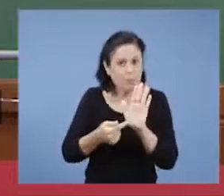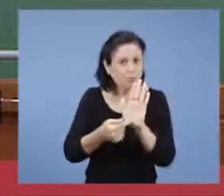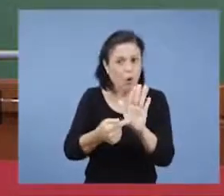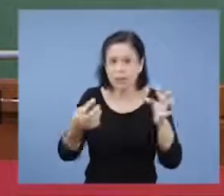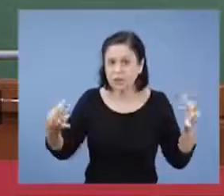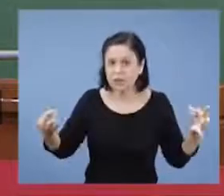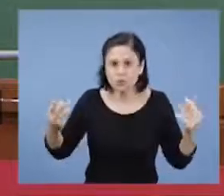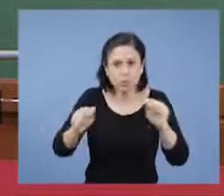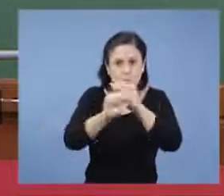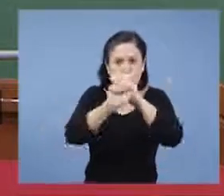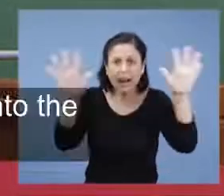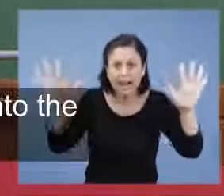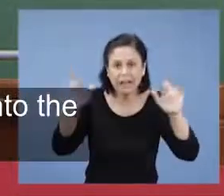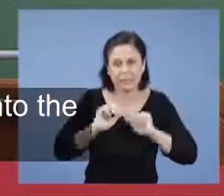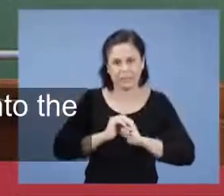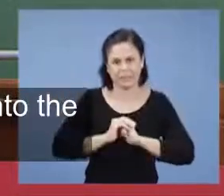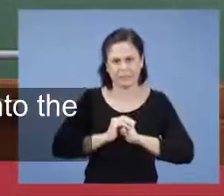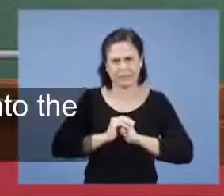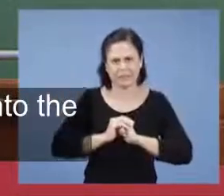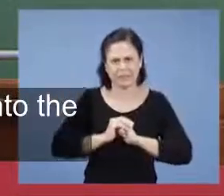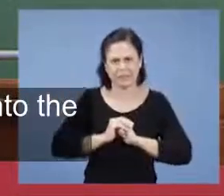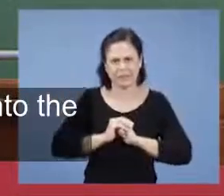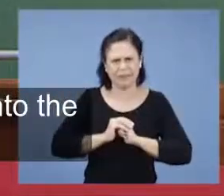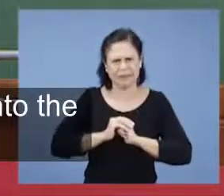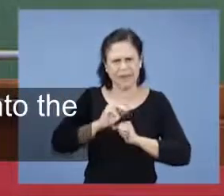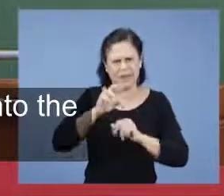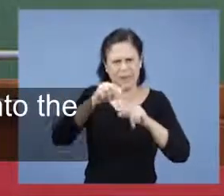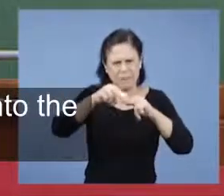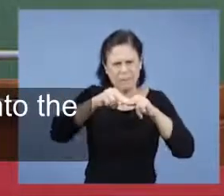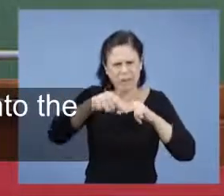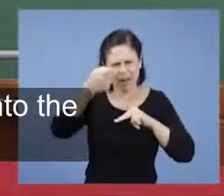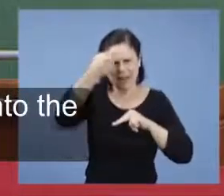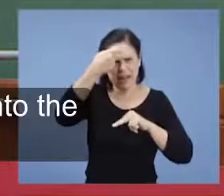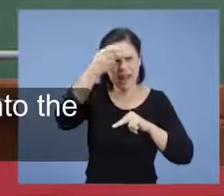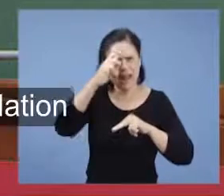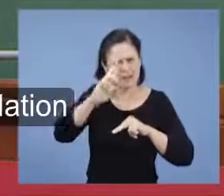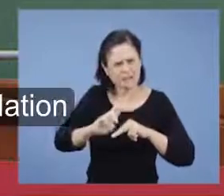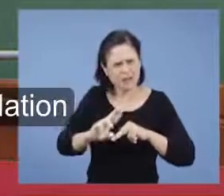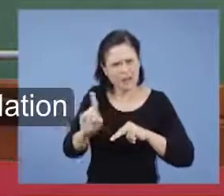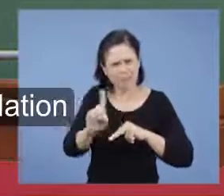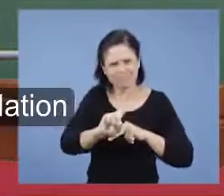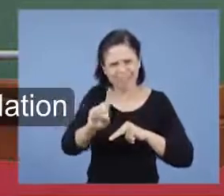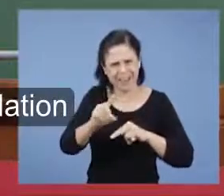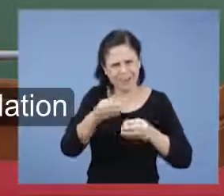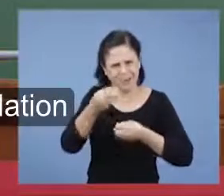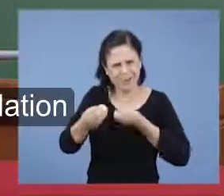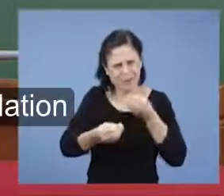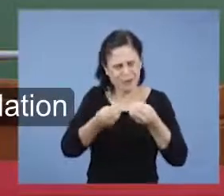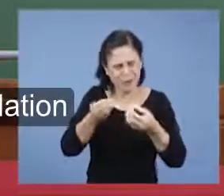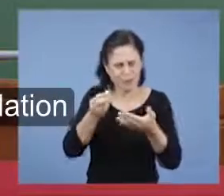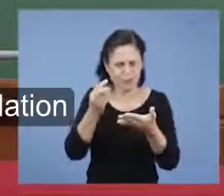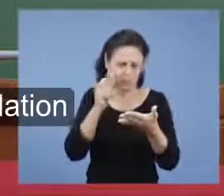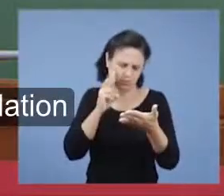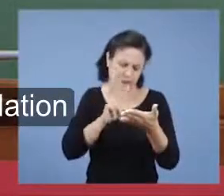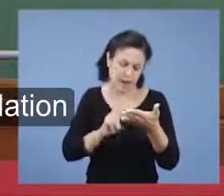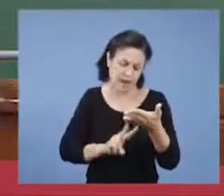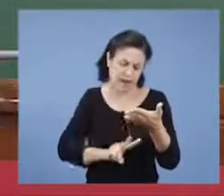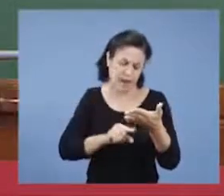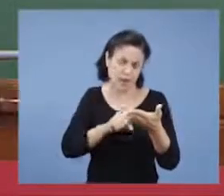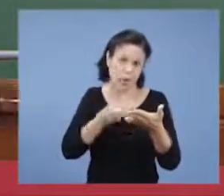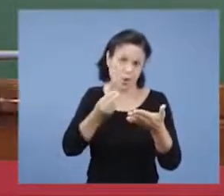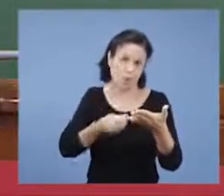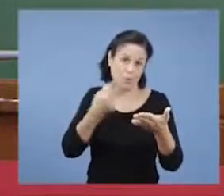clareza. Não pela razão. Porque na razão você não entra no livro. Você vai escrever historinhas do livro do